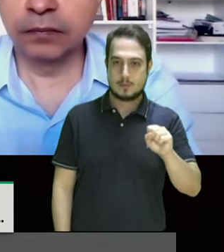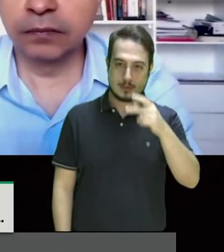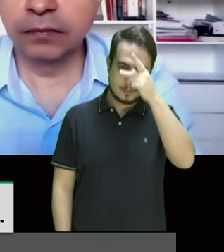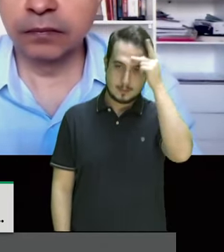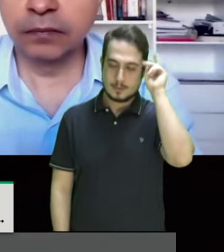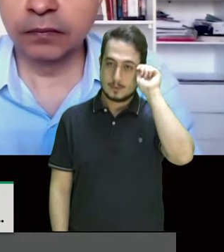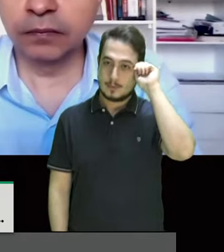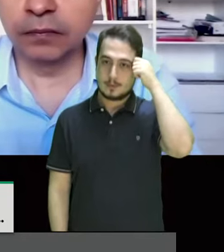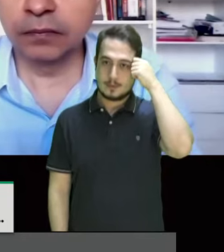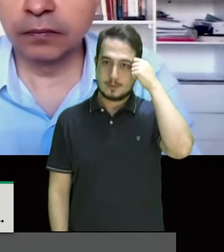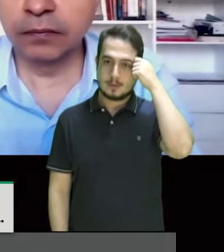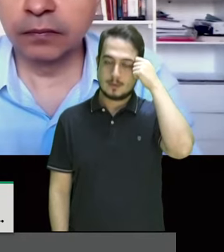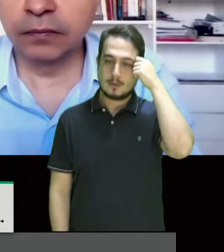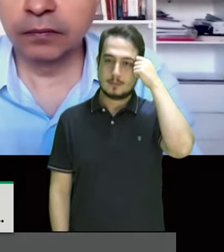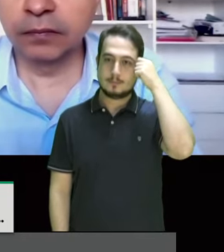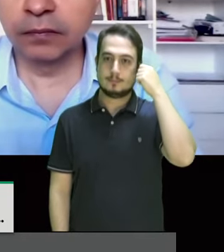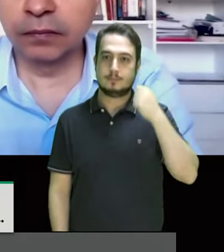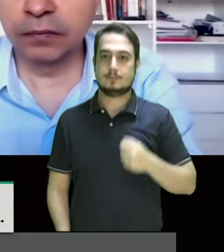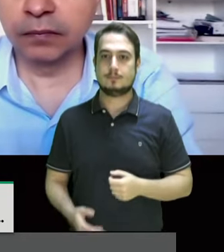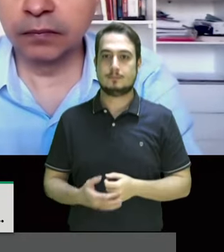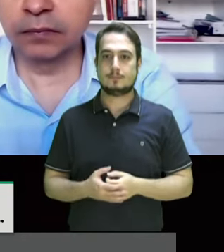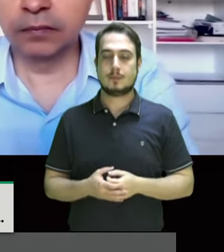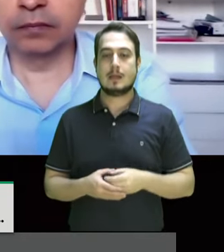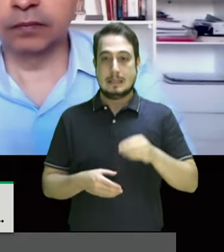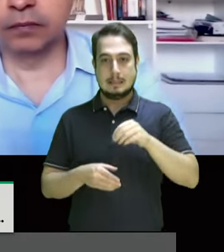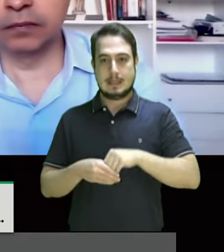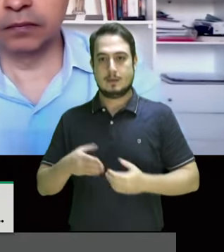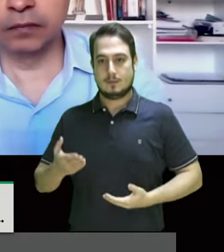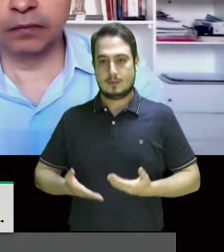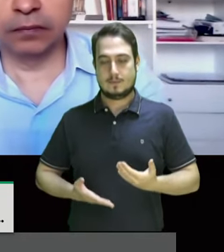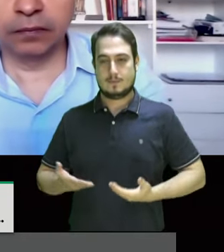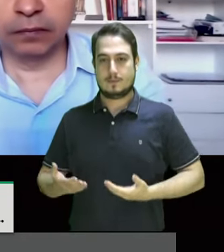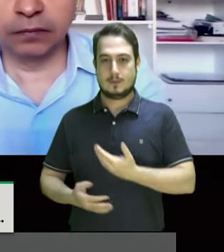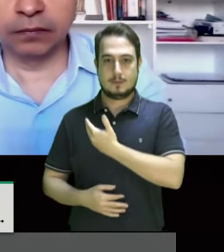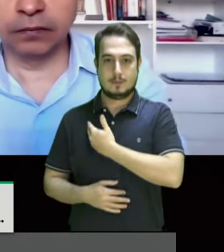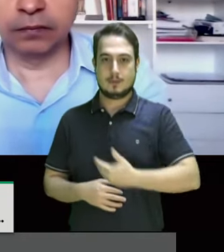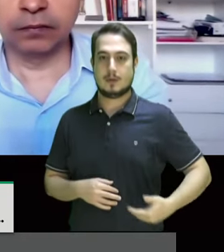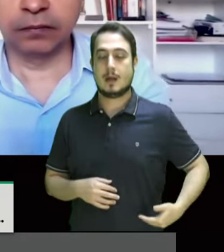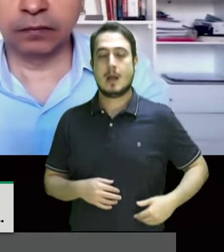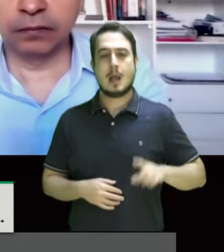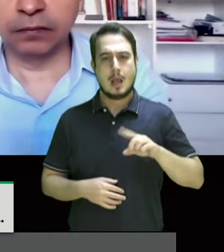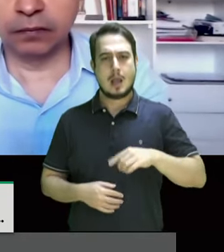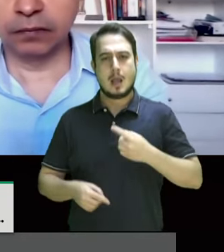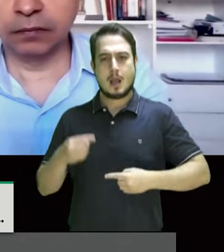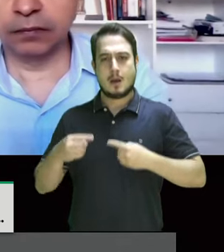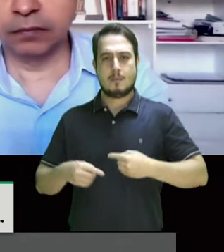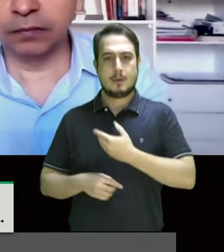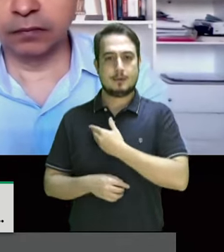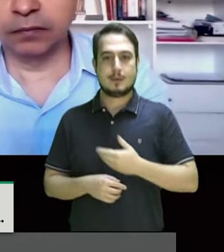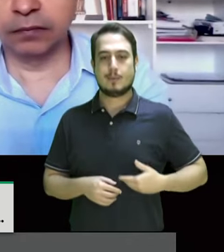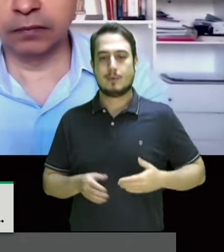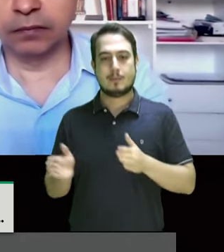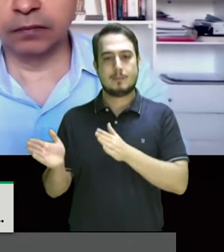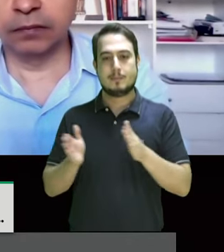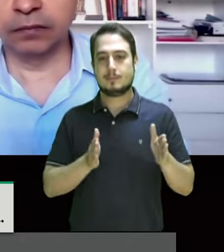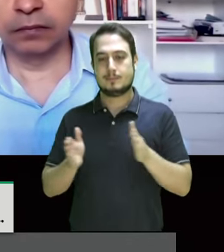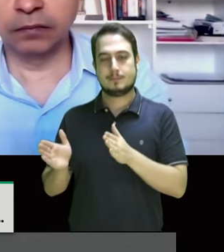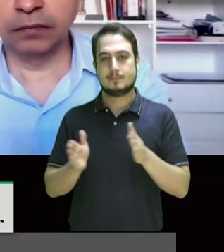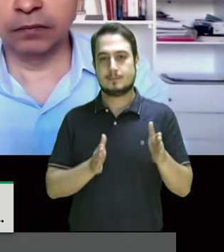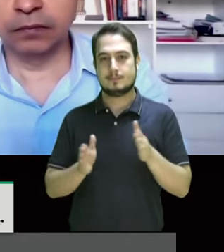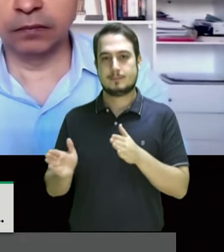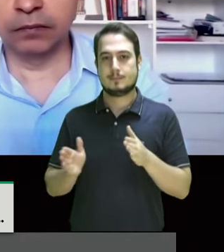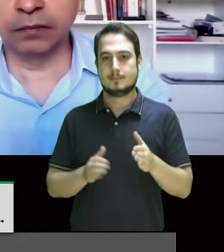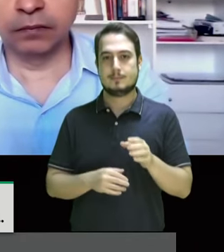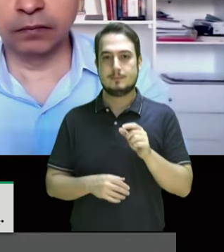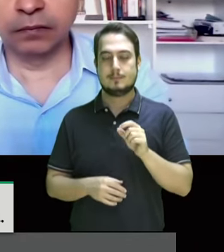negras no no serviço público né é uma política pública com data de validade né e